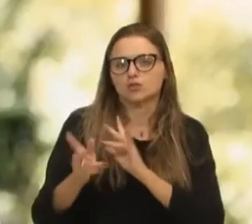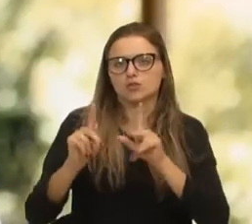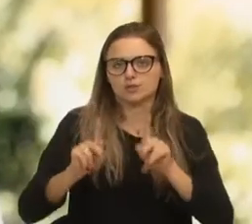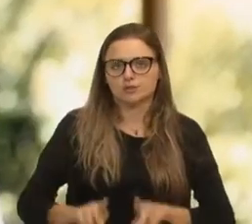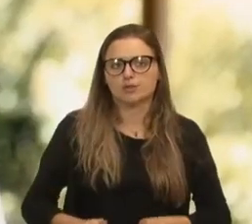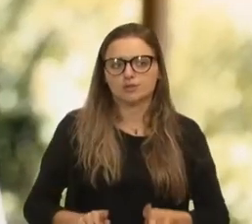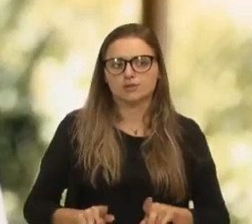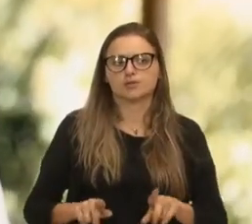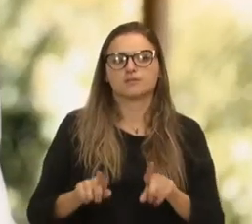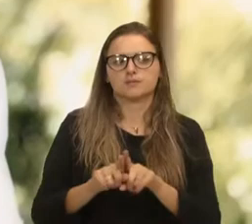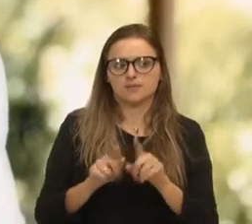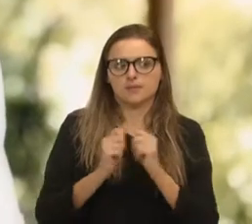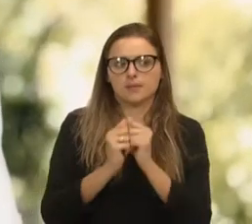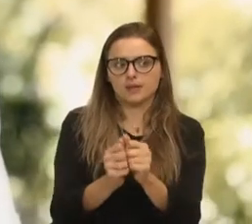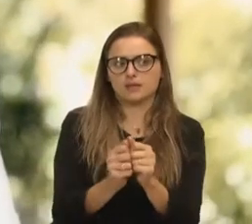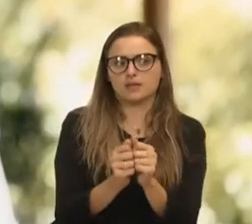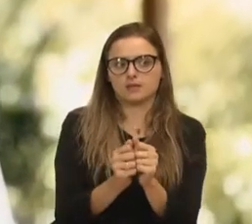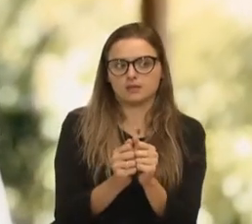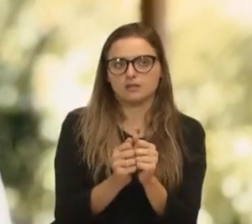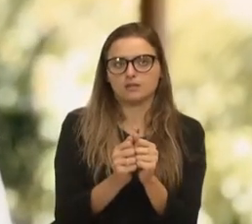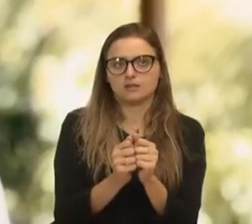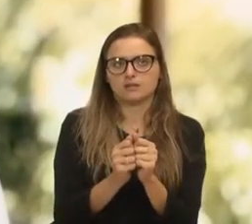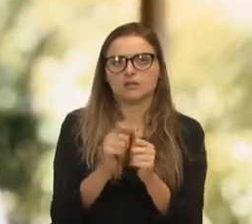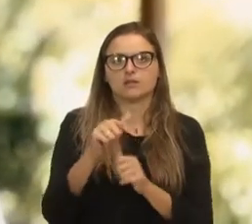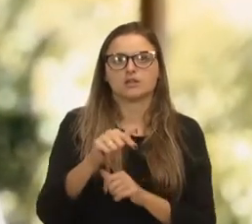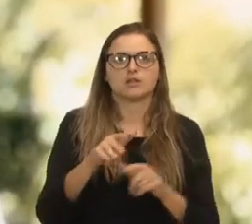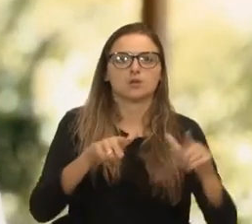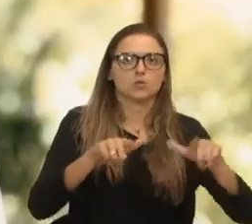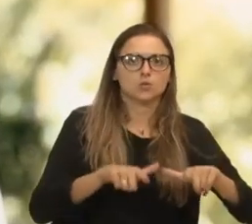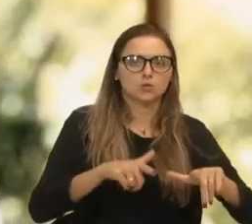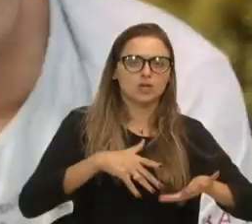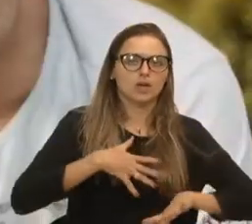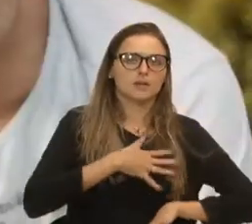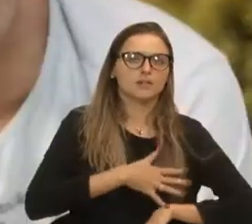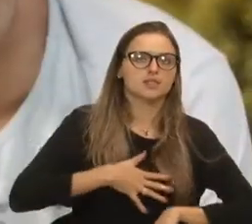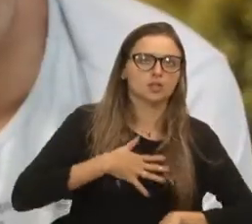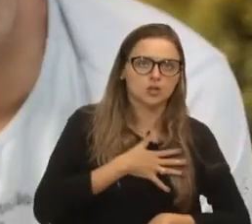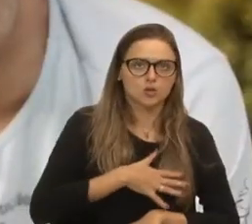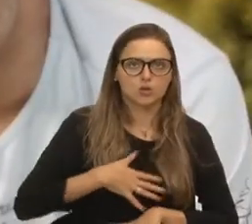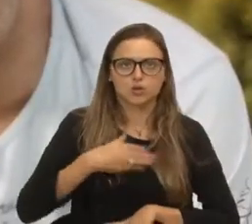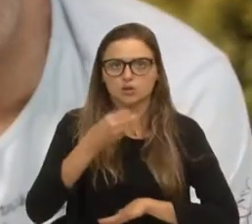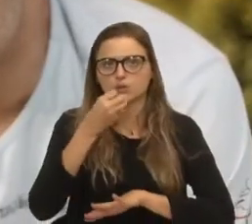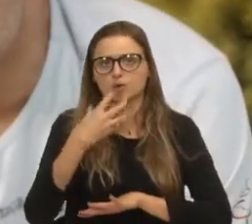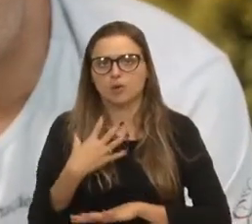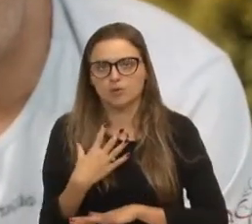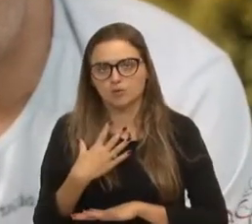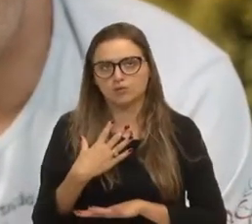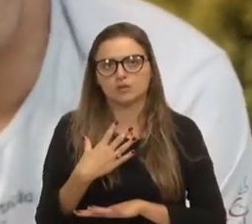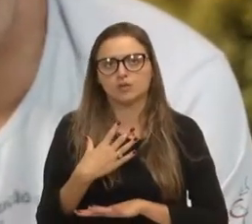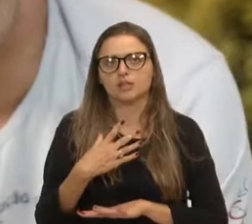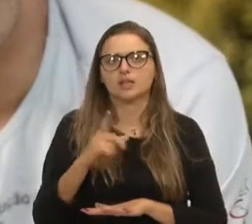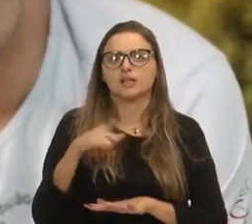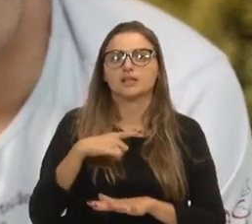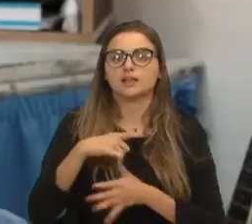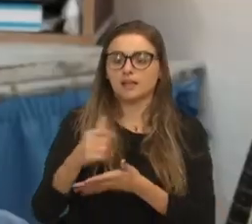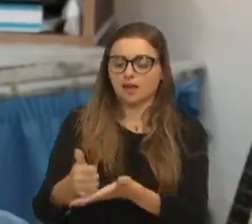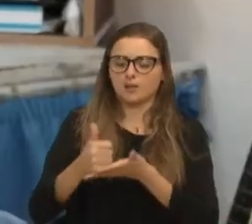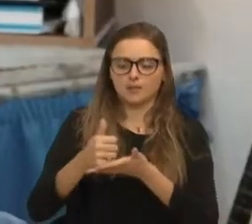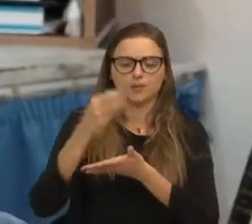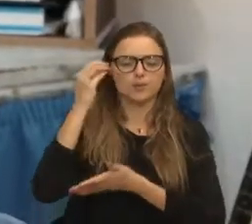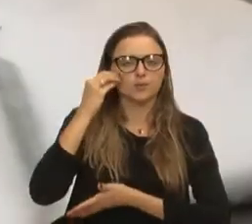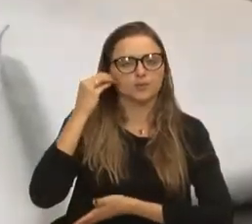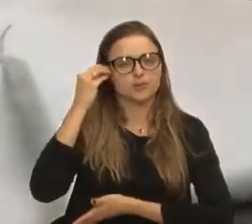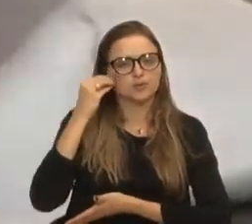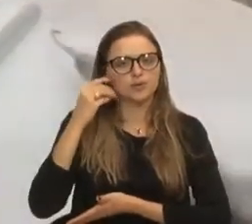em que você tem um ambiente limpo, saudável, respeitoso. Tem uma assistência psicóloga,